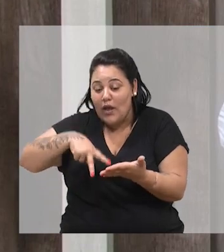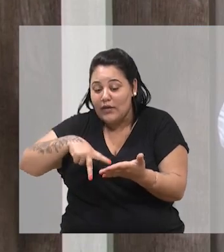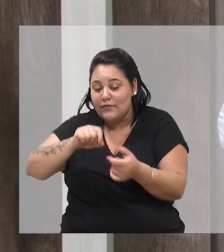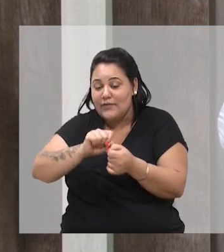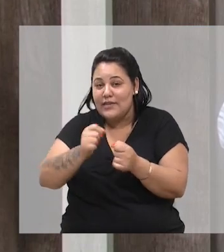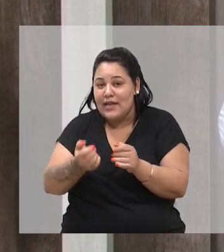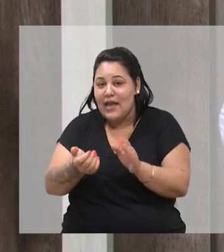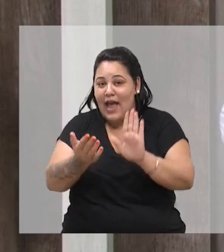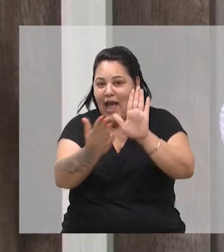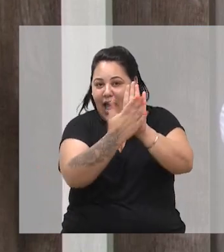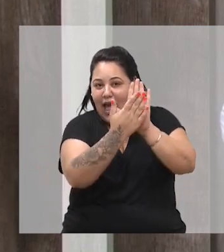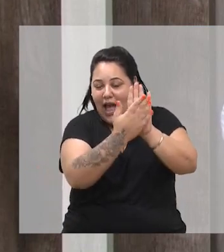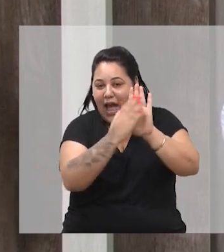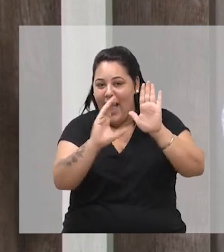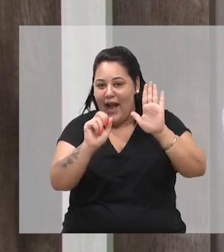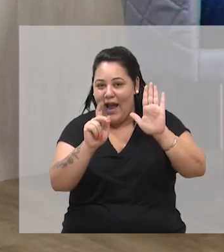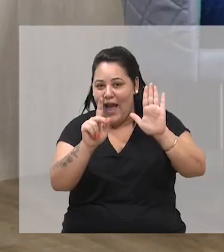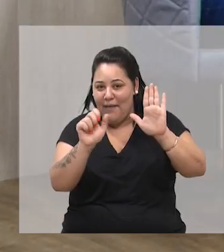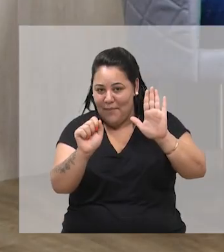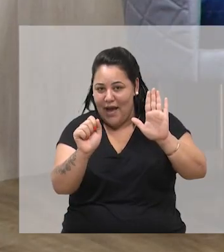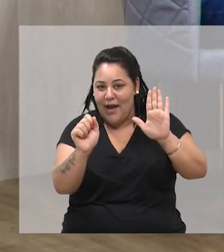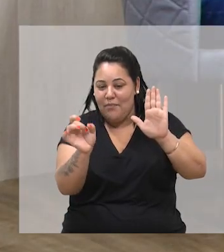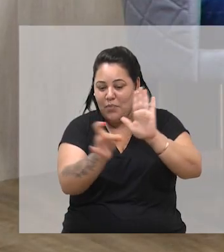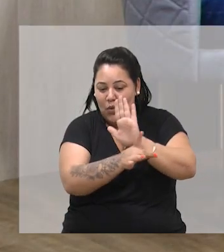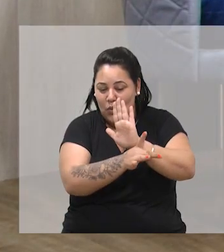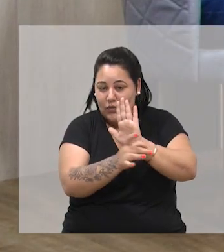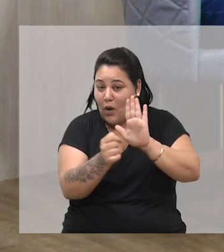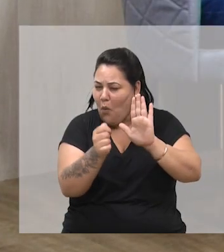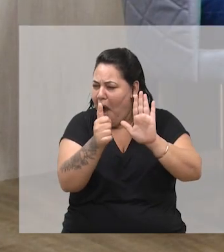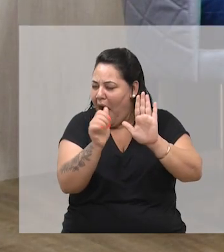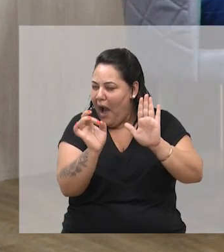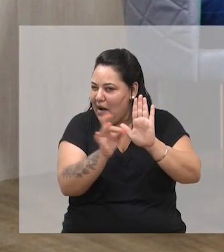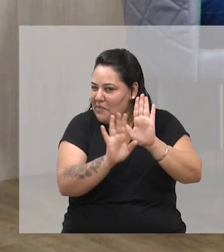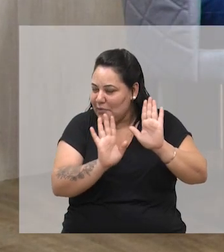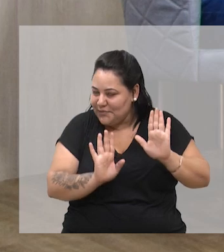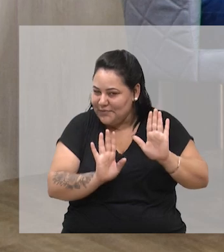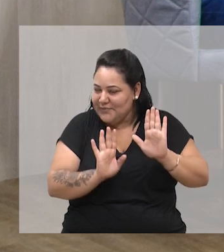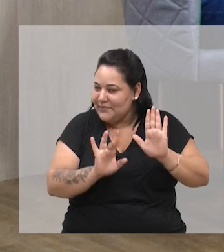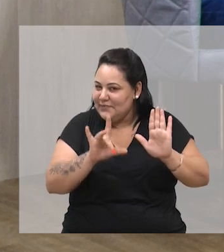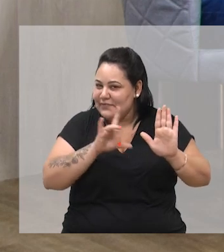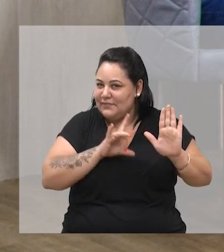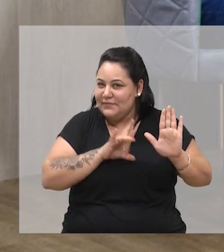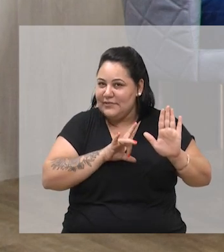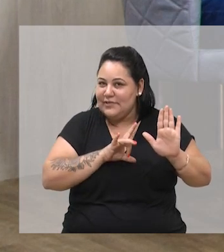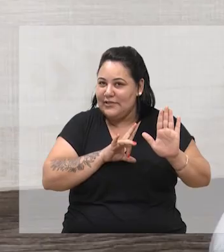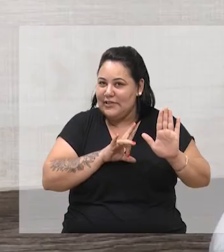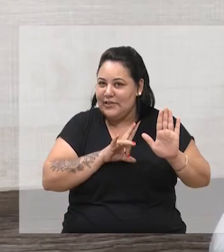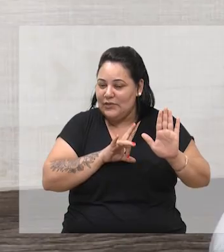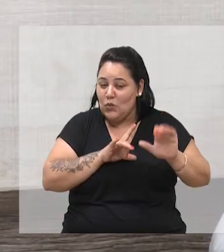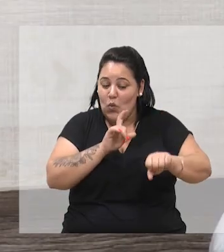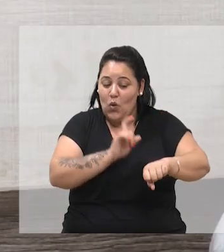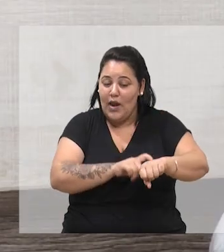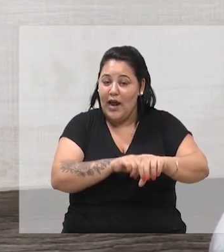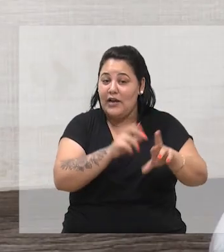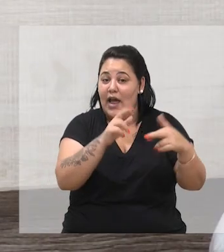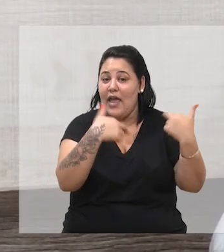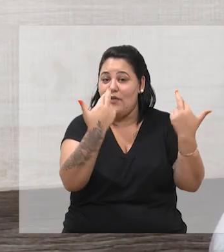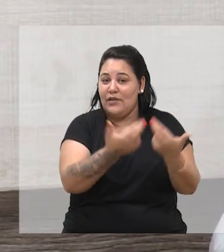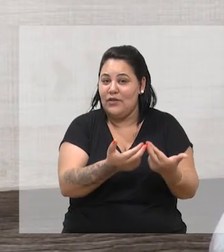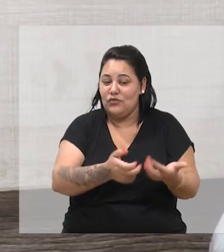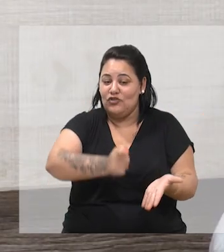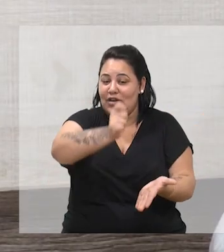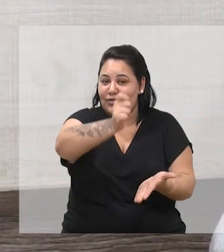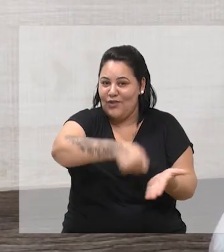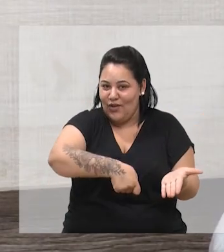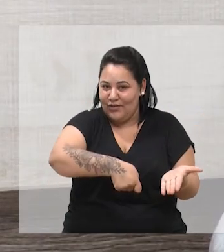senhor dê um tchau, digamos assim, um até logo, para quem está nos acompanhando ainda, o espaço é seu. Fábio, muito obrigado pelo